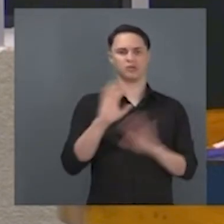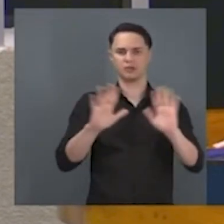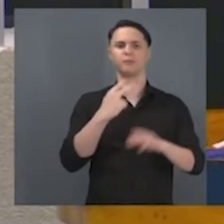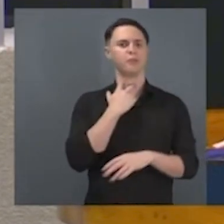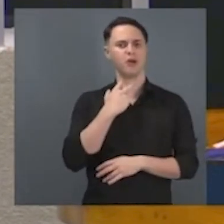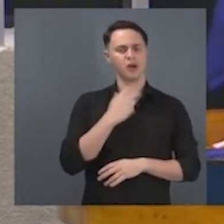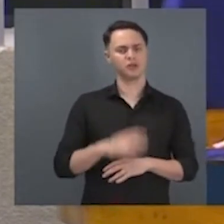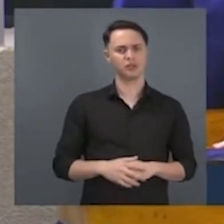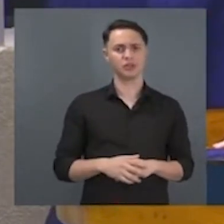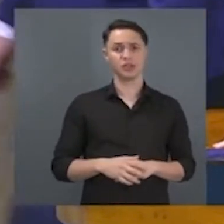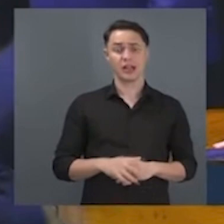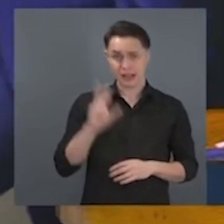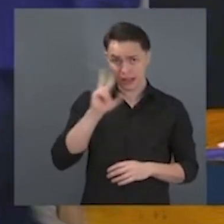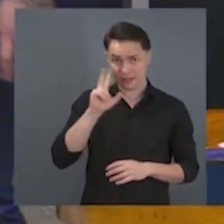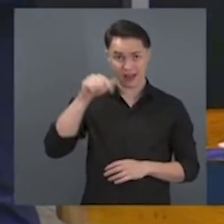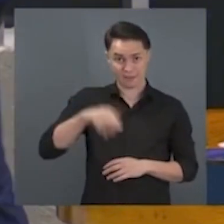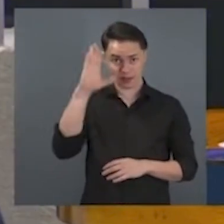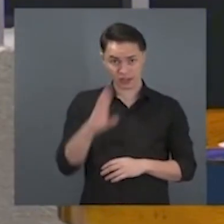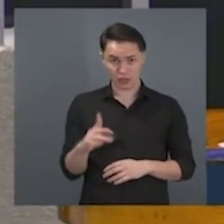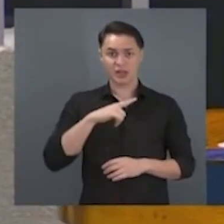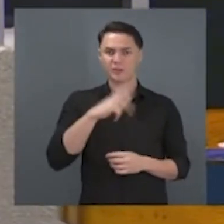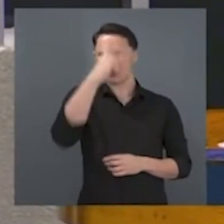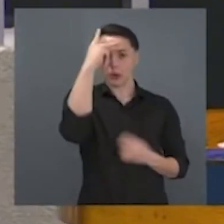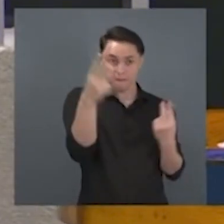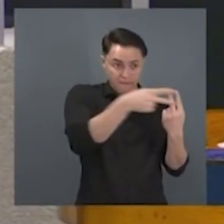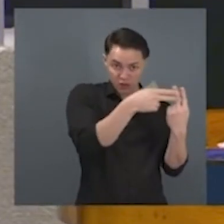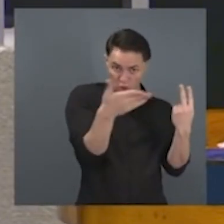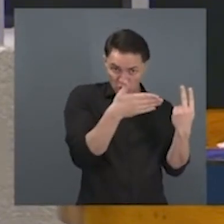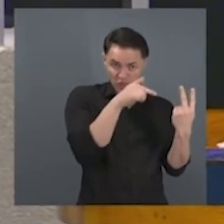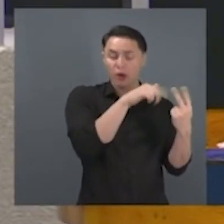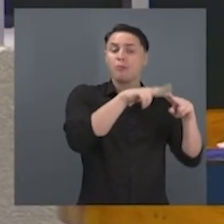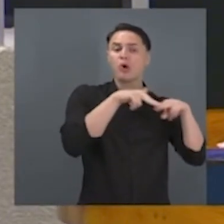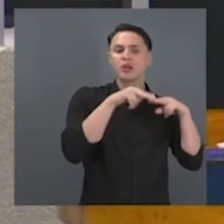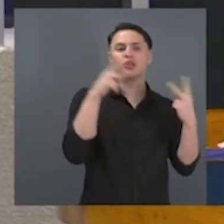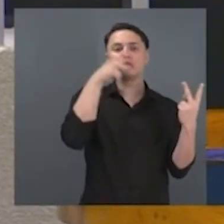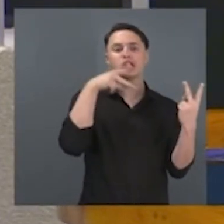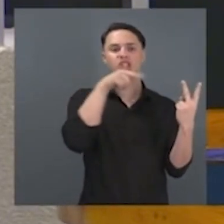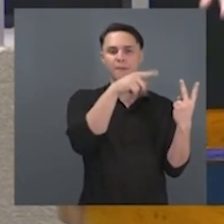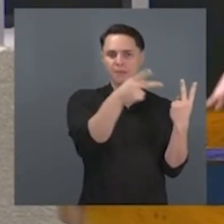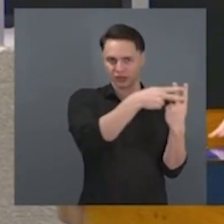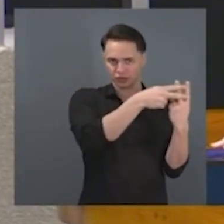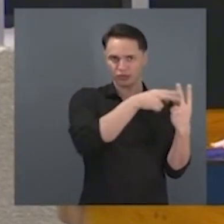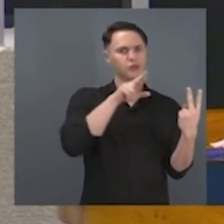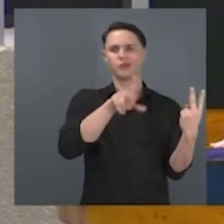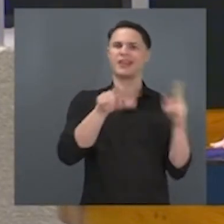temos presos políticos aqui no Brasil. Outro dia recebi a notícia...